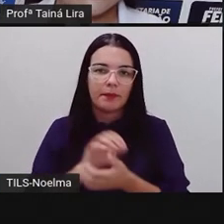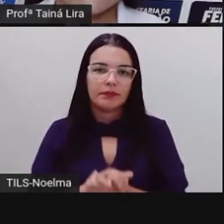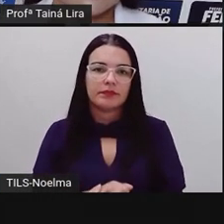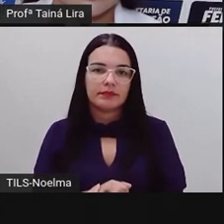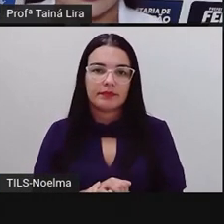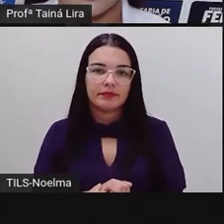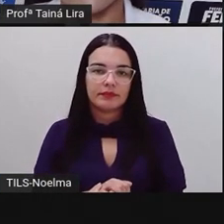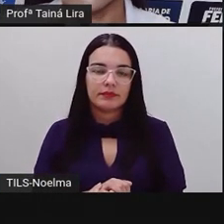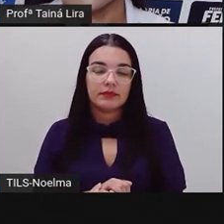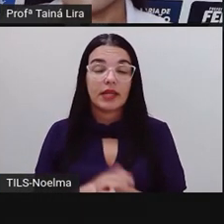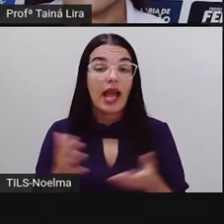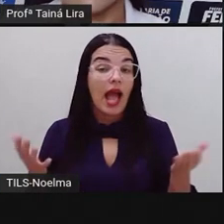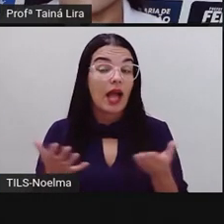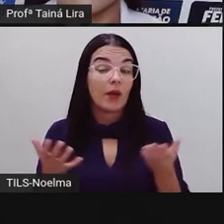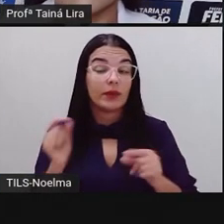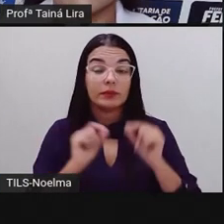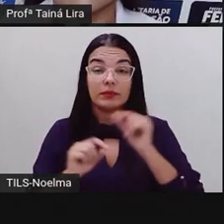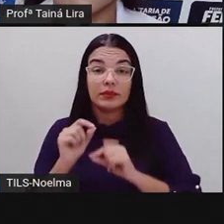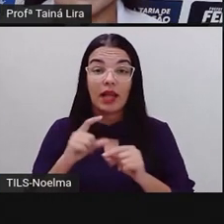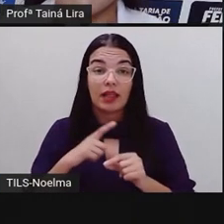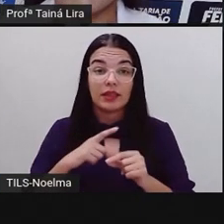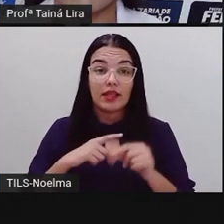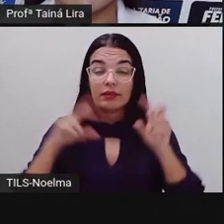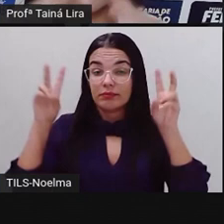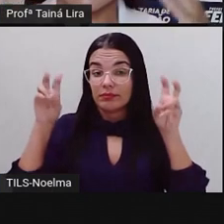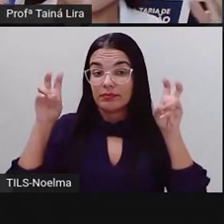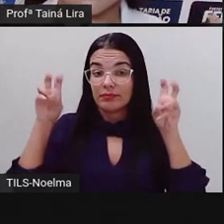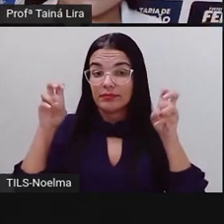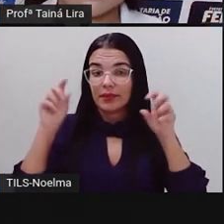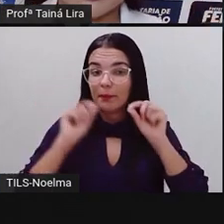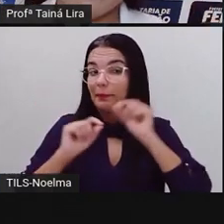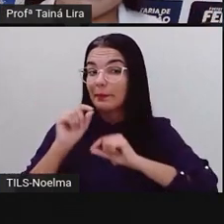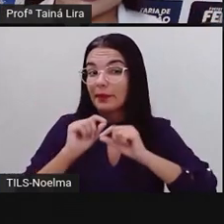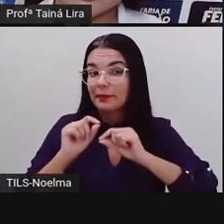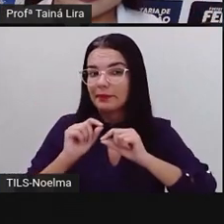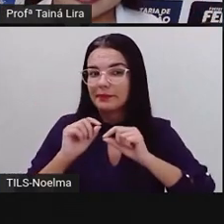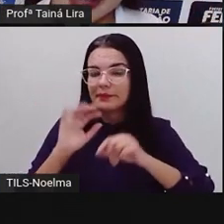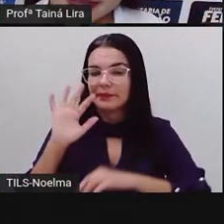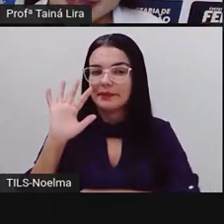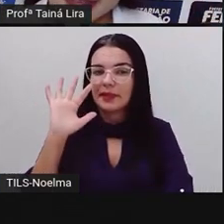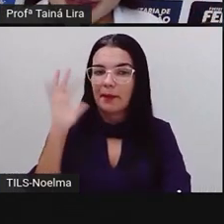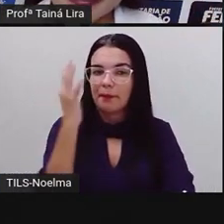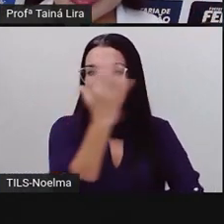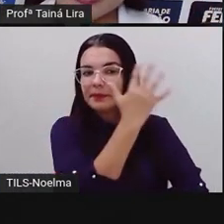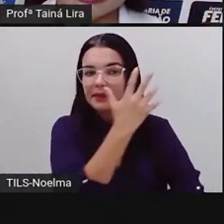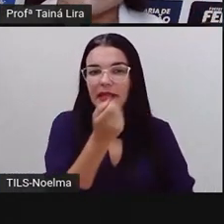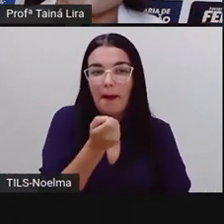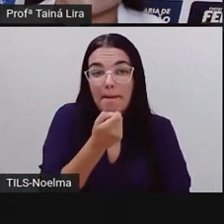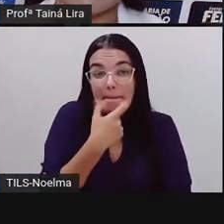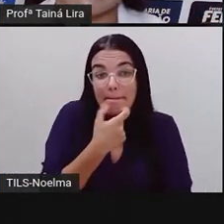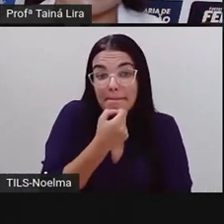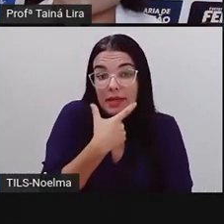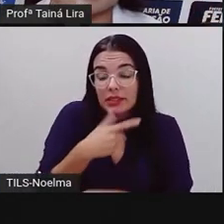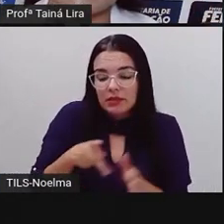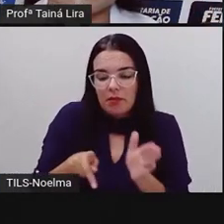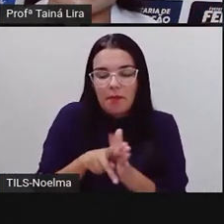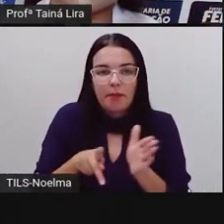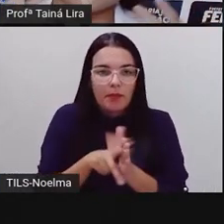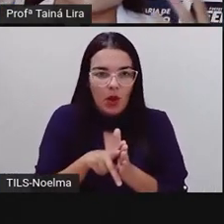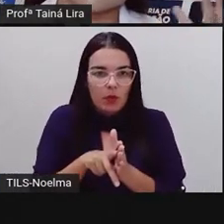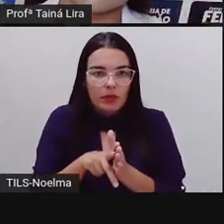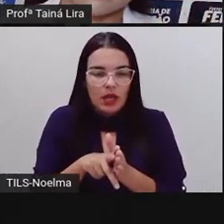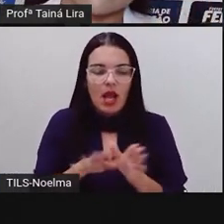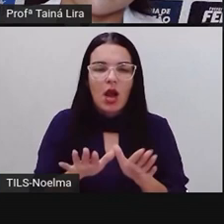E olha lá, agora a gente vai falar um pouquinho sobre plantas medicinais, tá? Quando eu falo a palavra aí